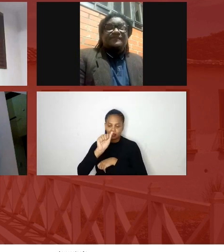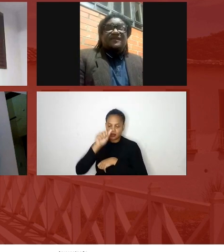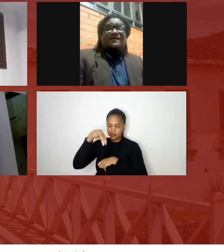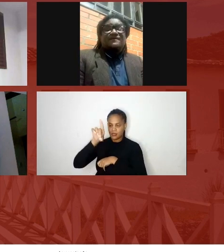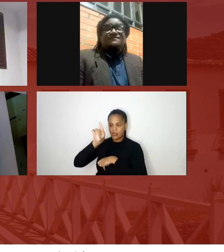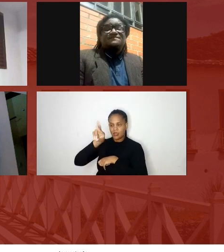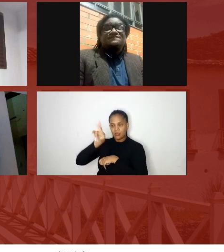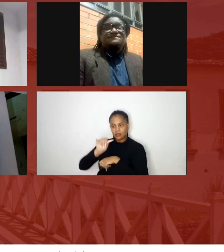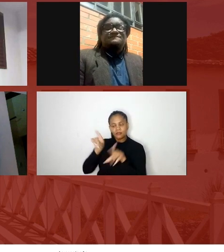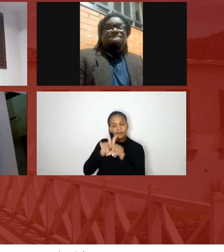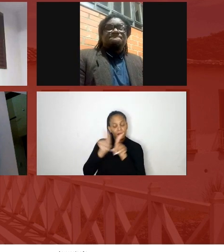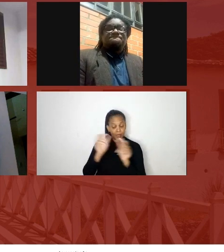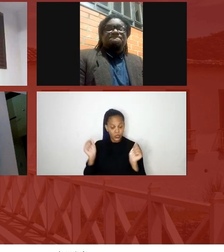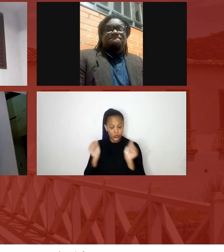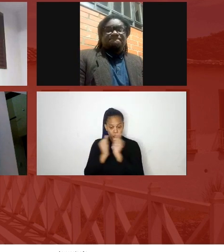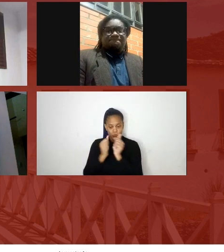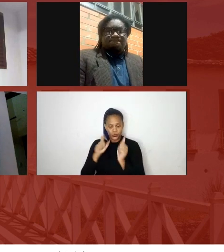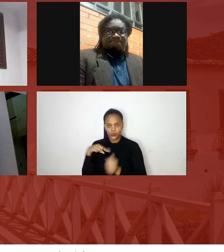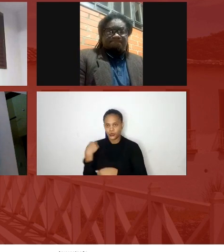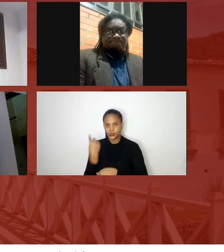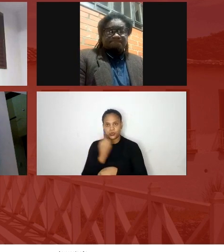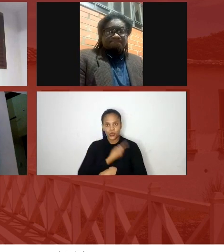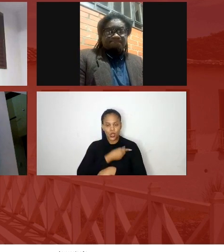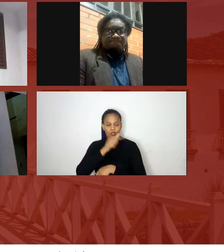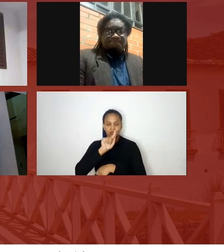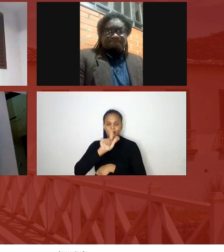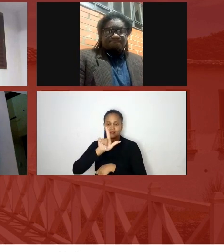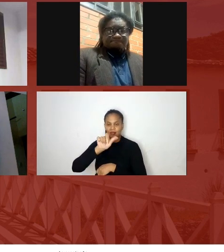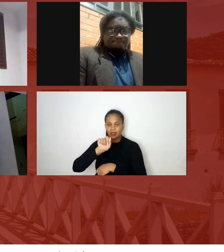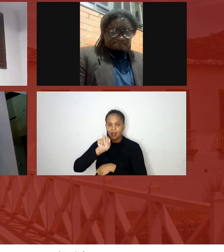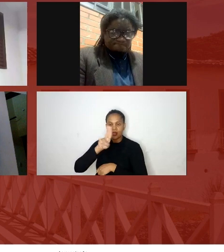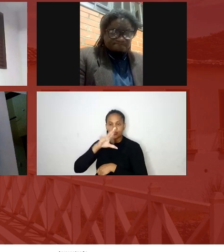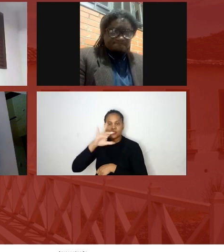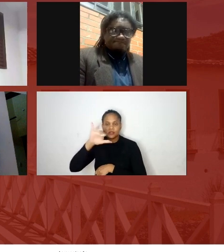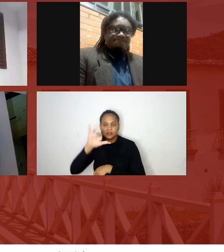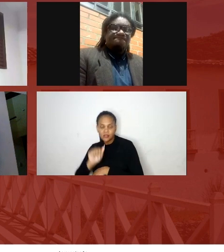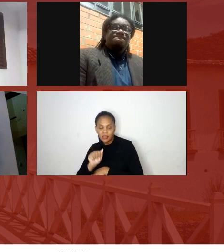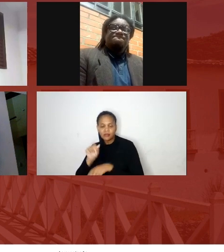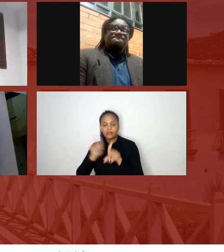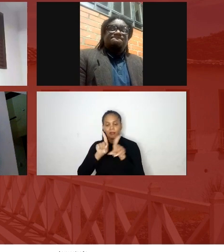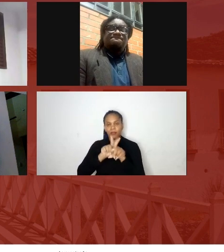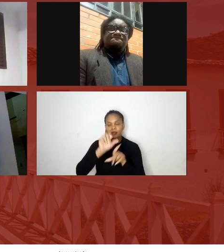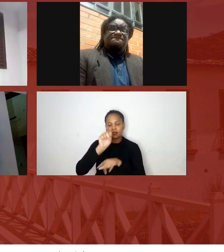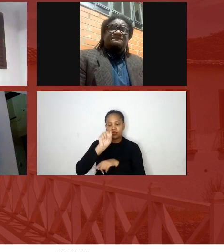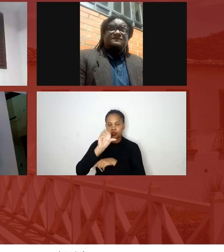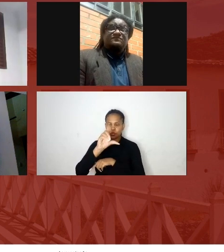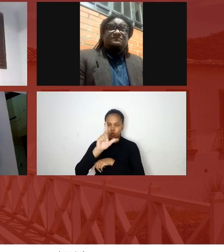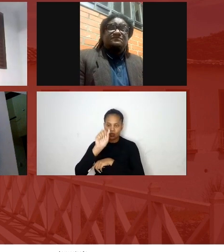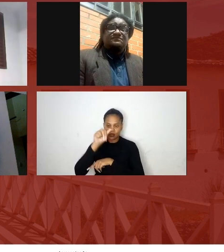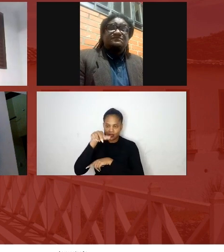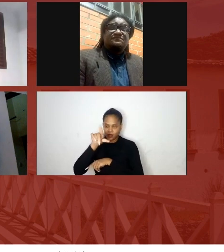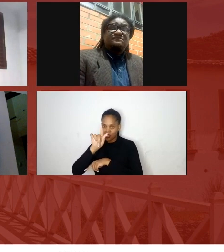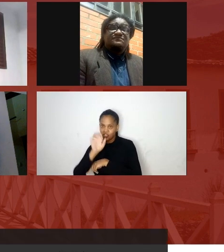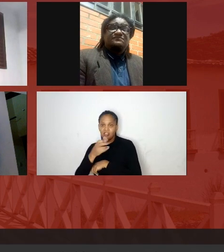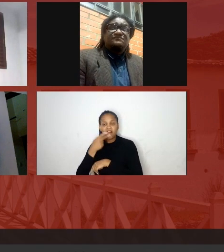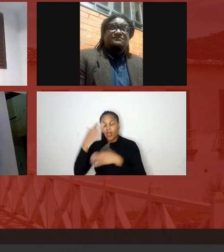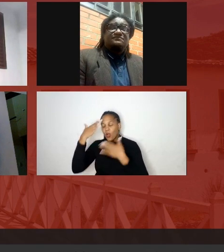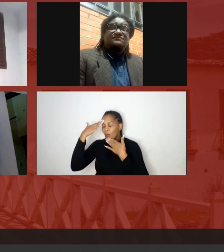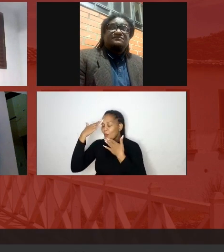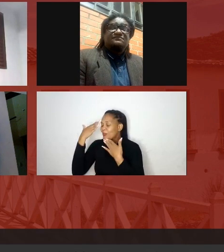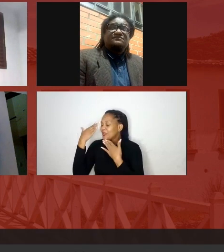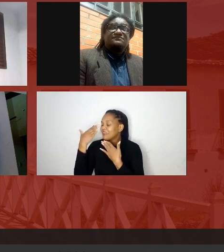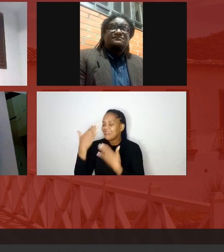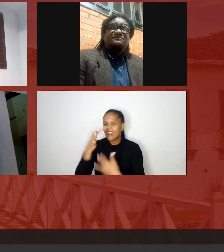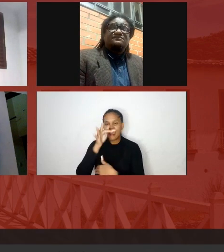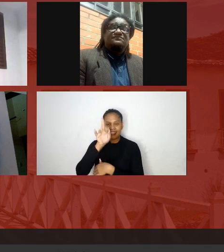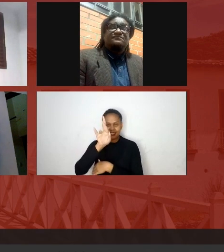gente a Glaucia Ribeiro que está aqui a Solange Damião que diz obrigada Frei Paulo com clareza vai